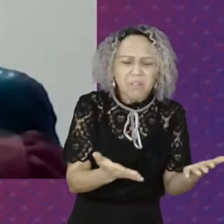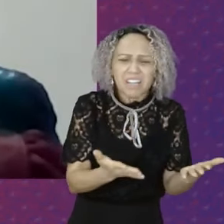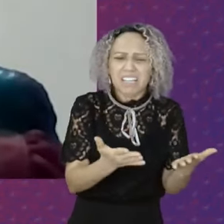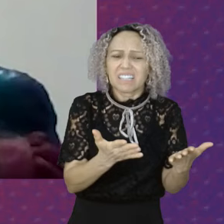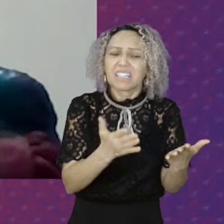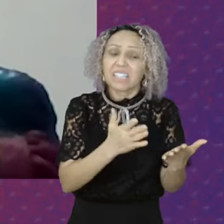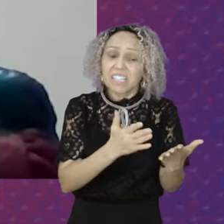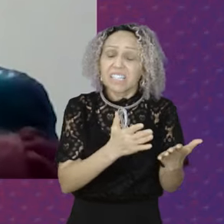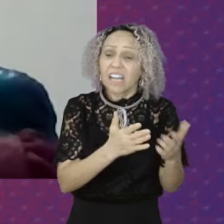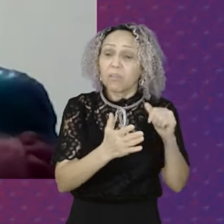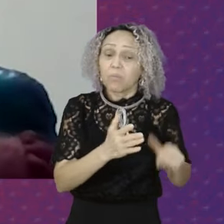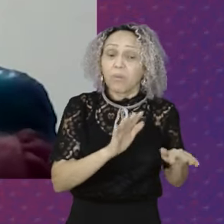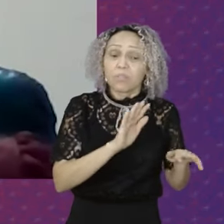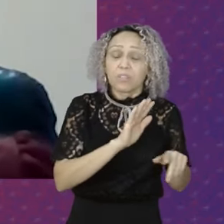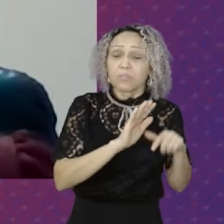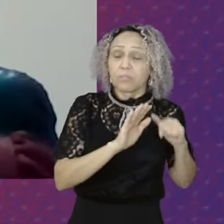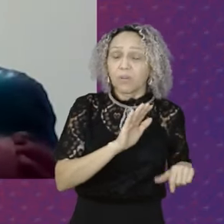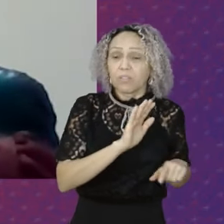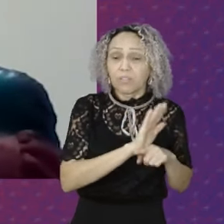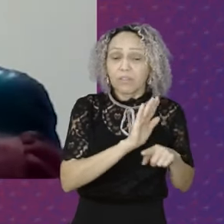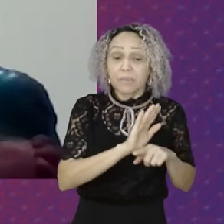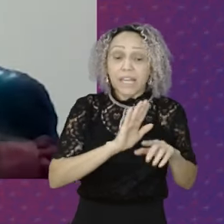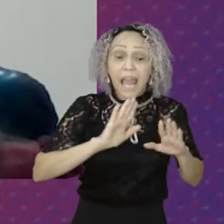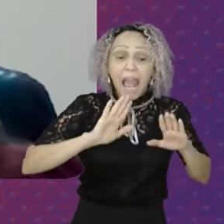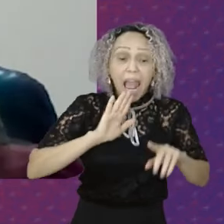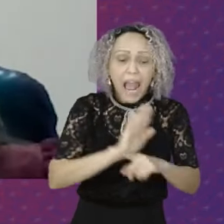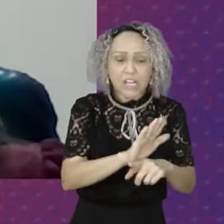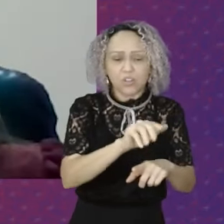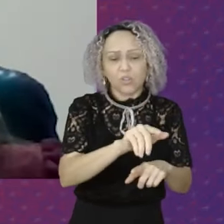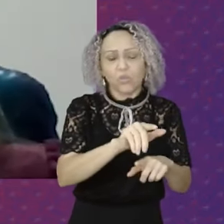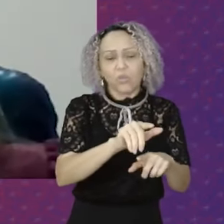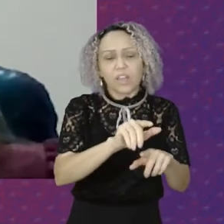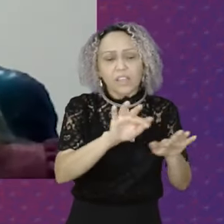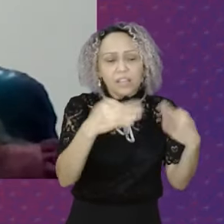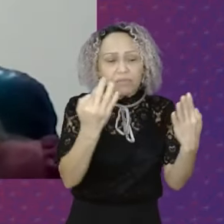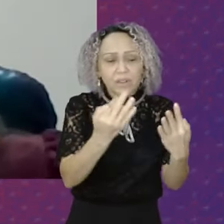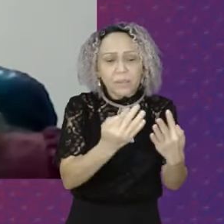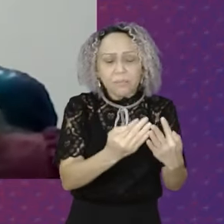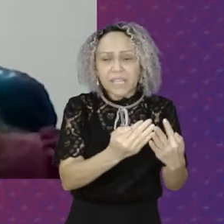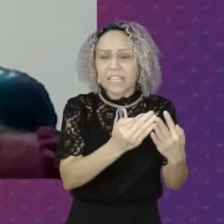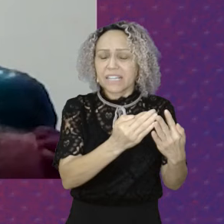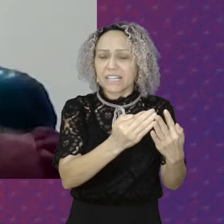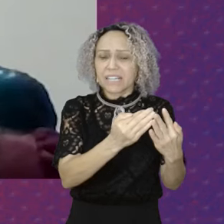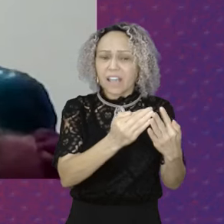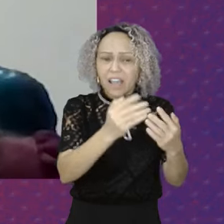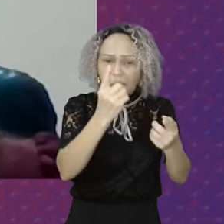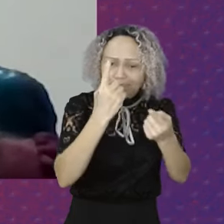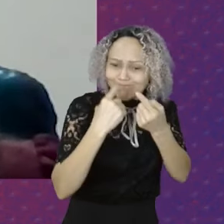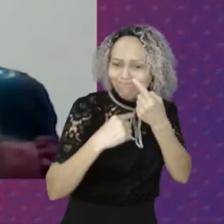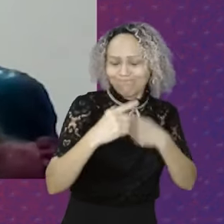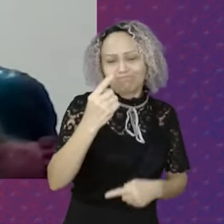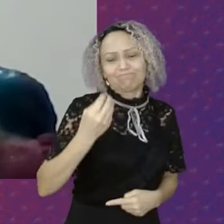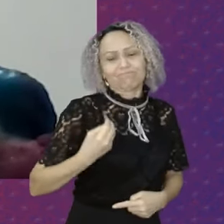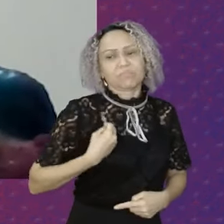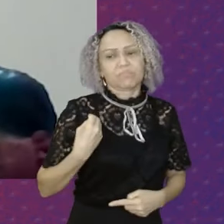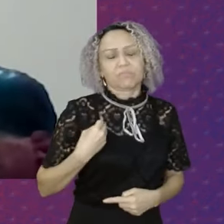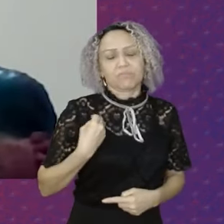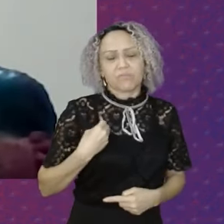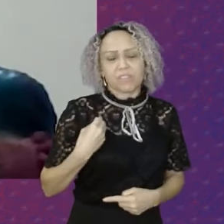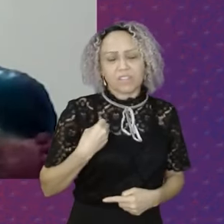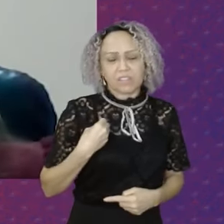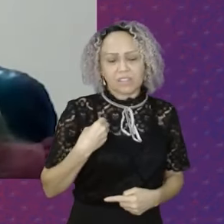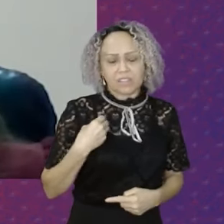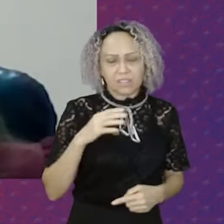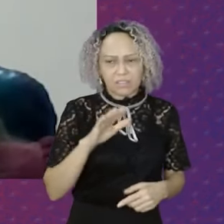sua criação Esse programa Vem dando Um suporte Extremamente importante Nessas Nessas Famílias Então